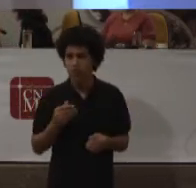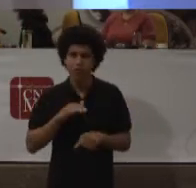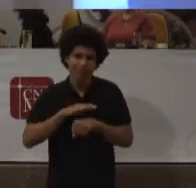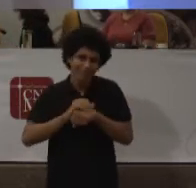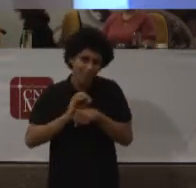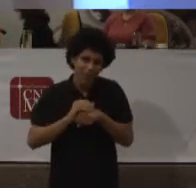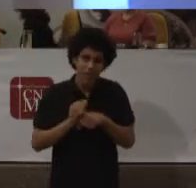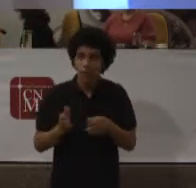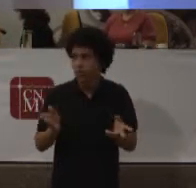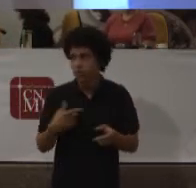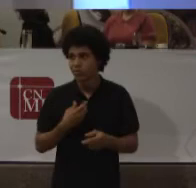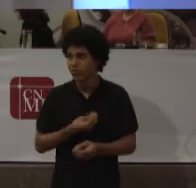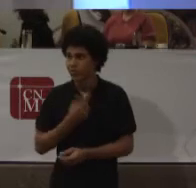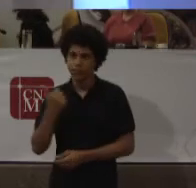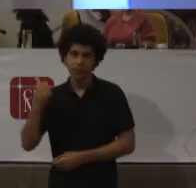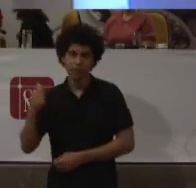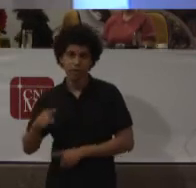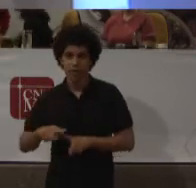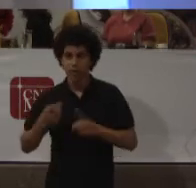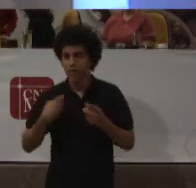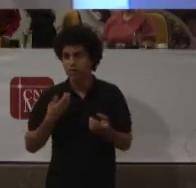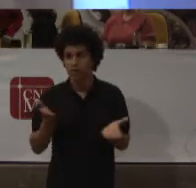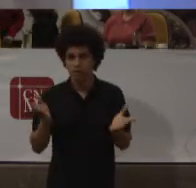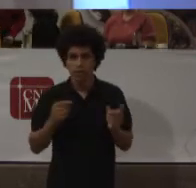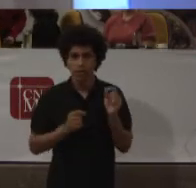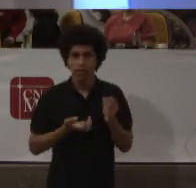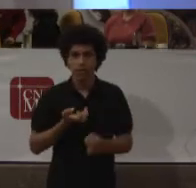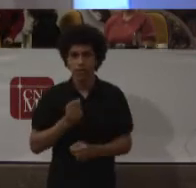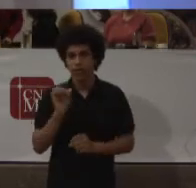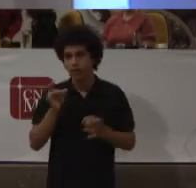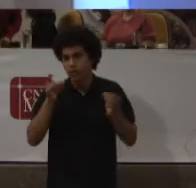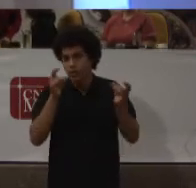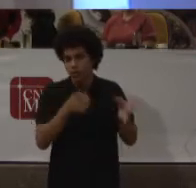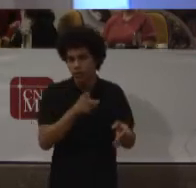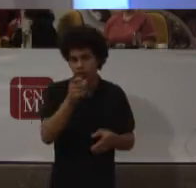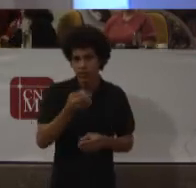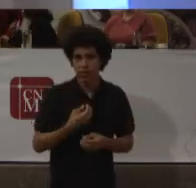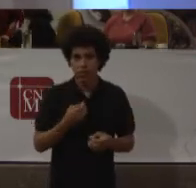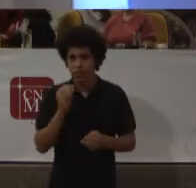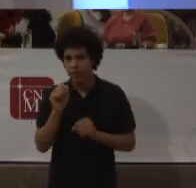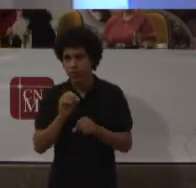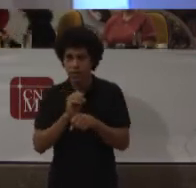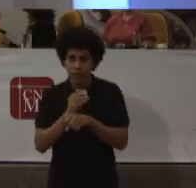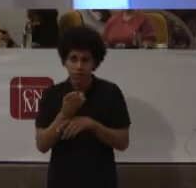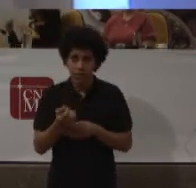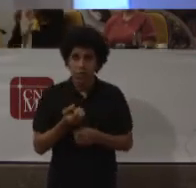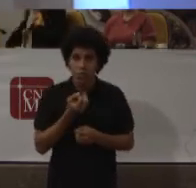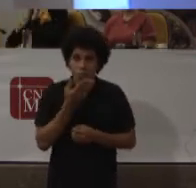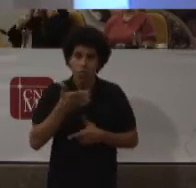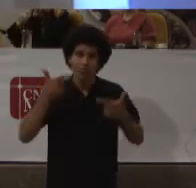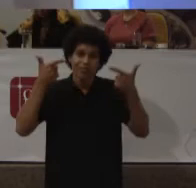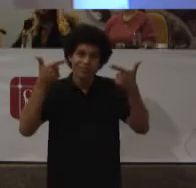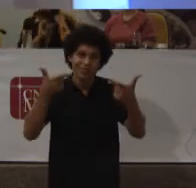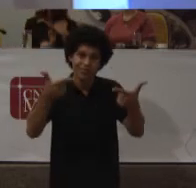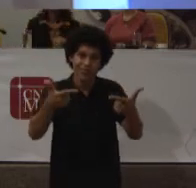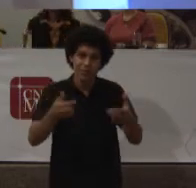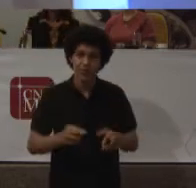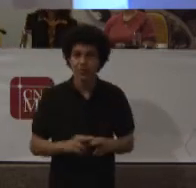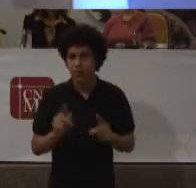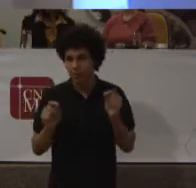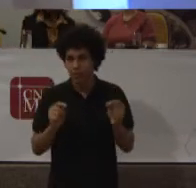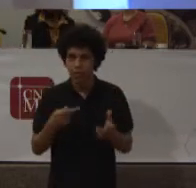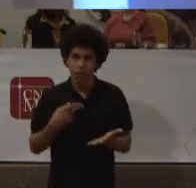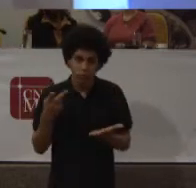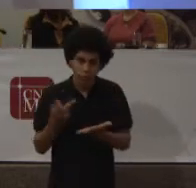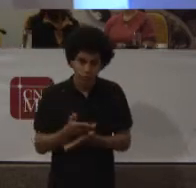Essa mesa Mas queria deixar A vocês Uma mensagem De boa sorte Na realização Do evento E sobretudo Que os debates